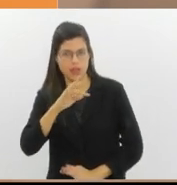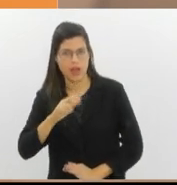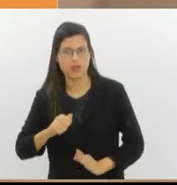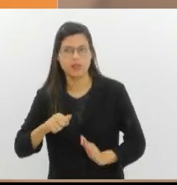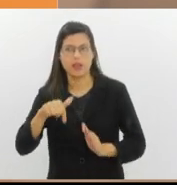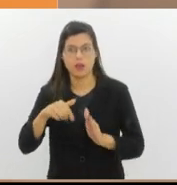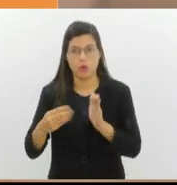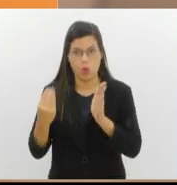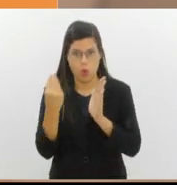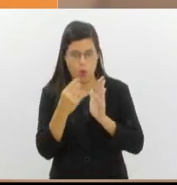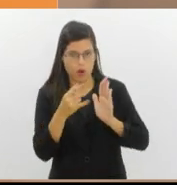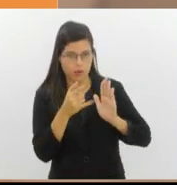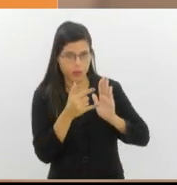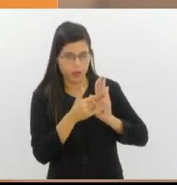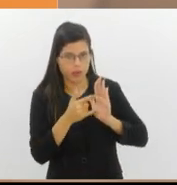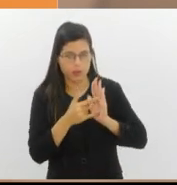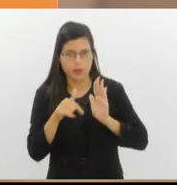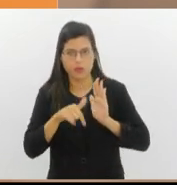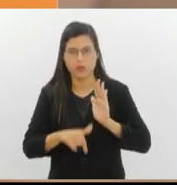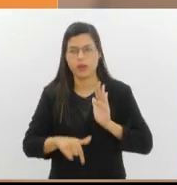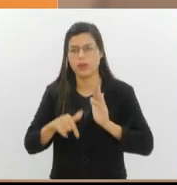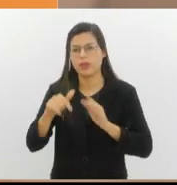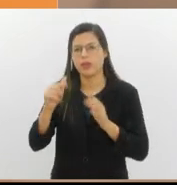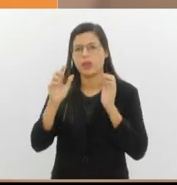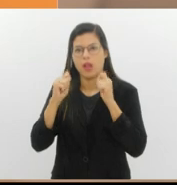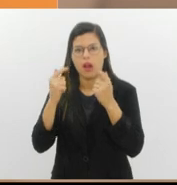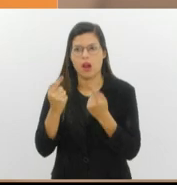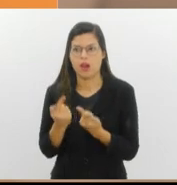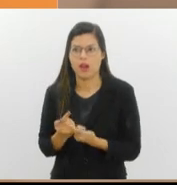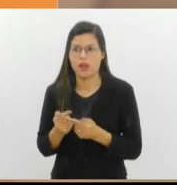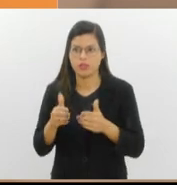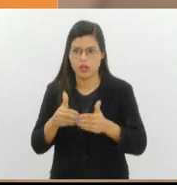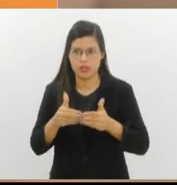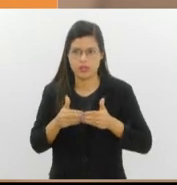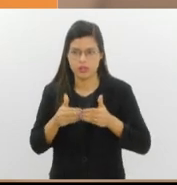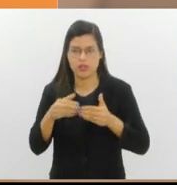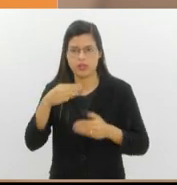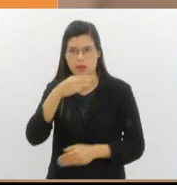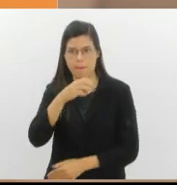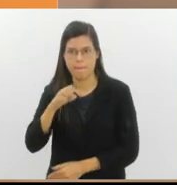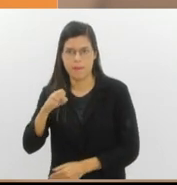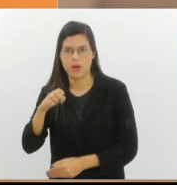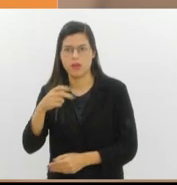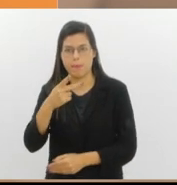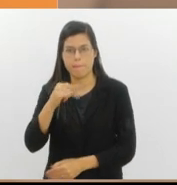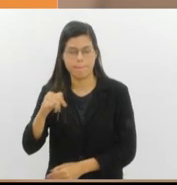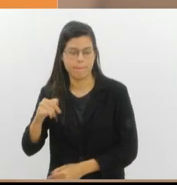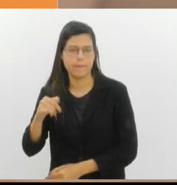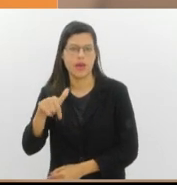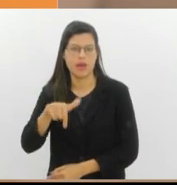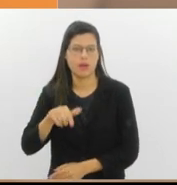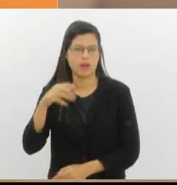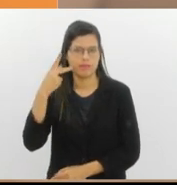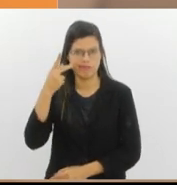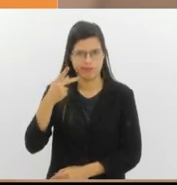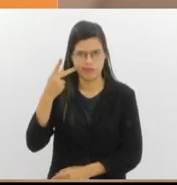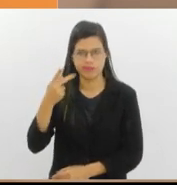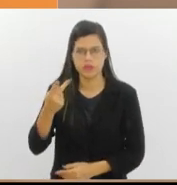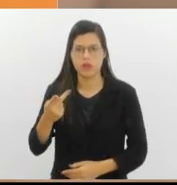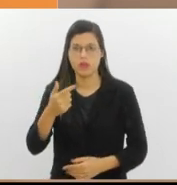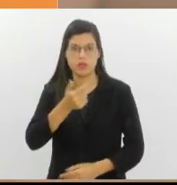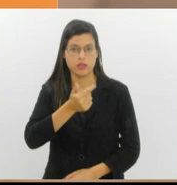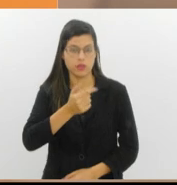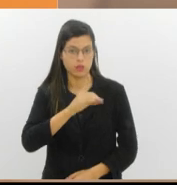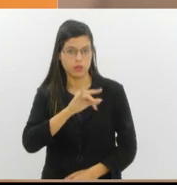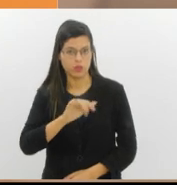da Alerje a previsão de licença maternidade e paternidade para os parlamentares. Passa pelo segundo dia